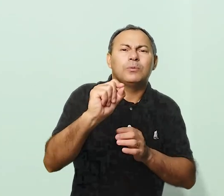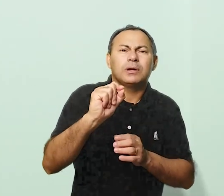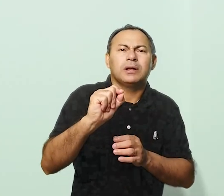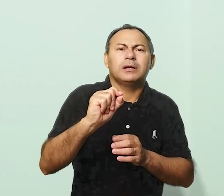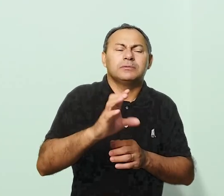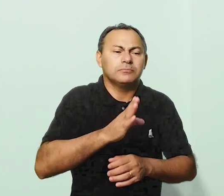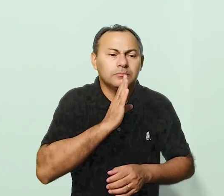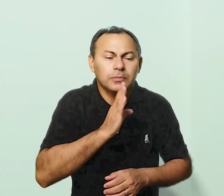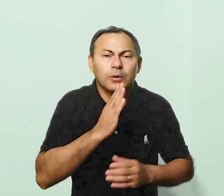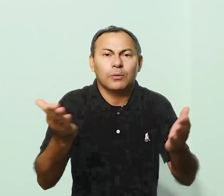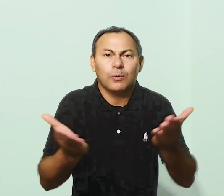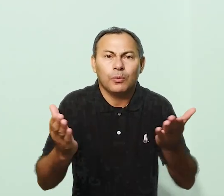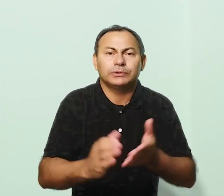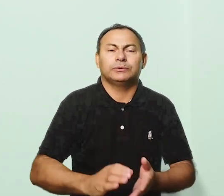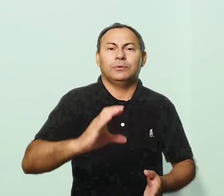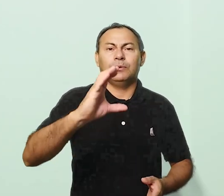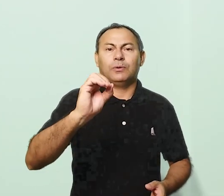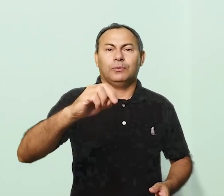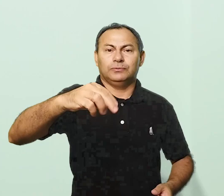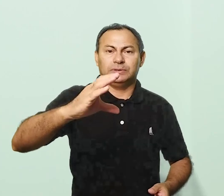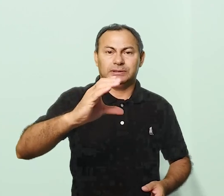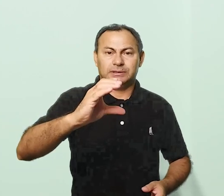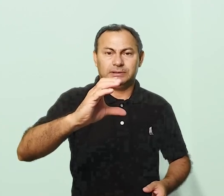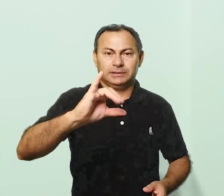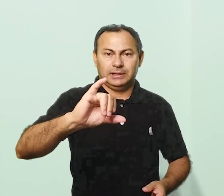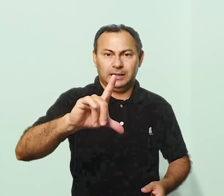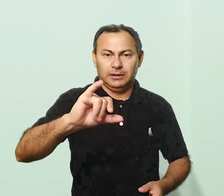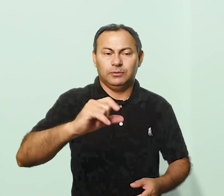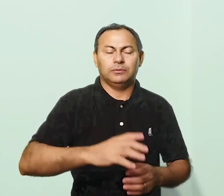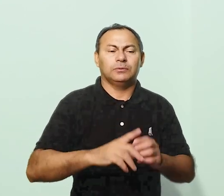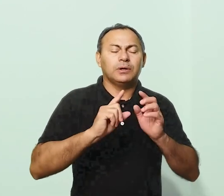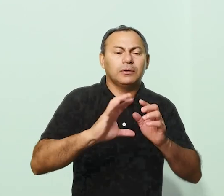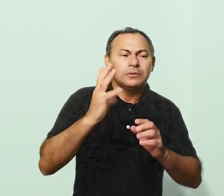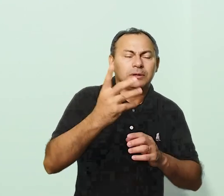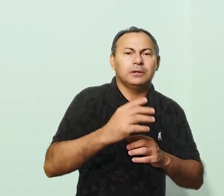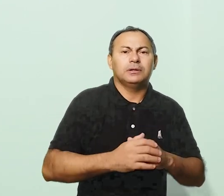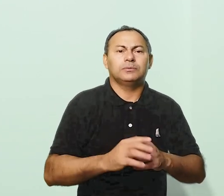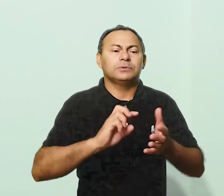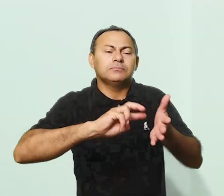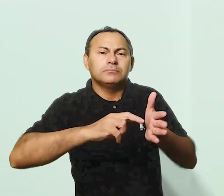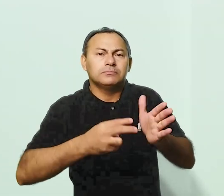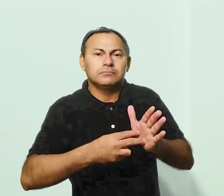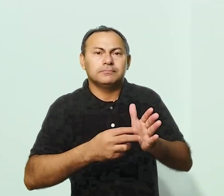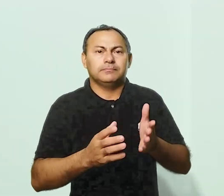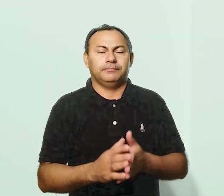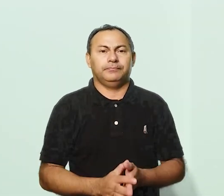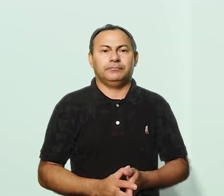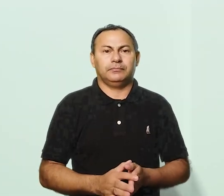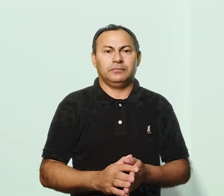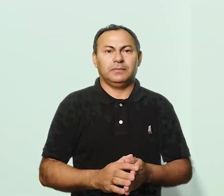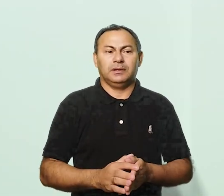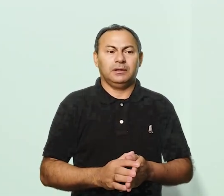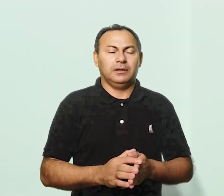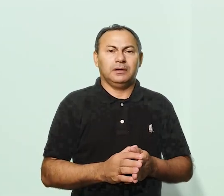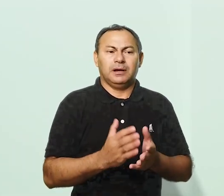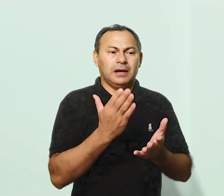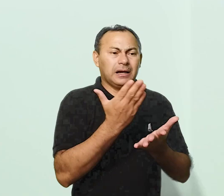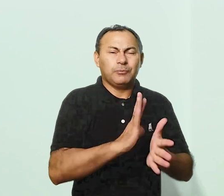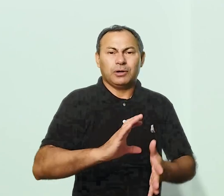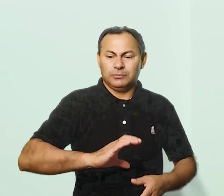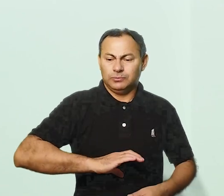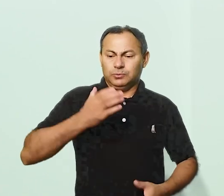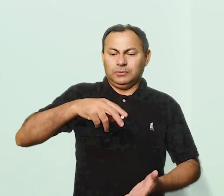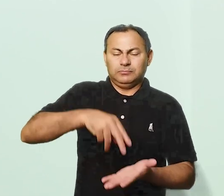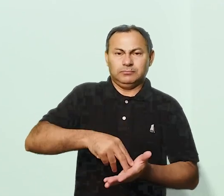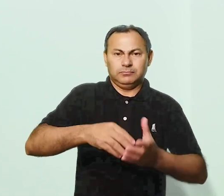se conhece hoje do Conselho, de seu desenrolar, de seu significado. Extinguiu-se o entusiasmo que